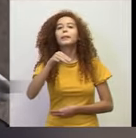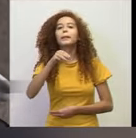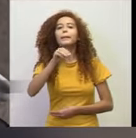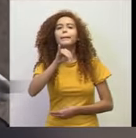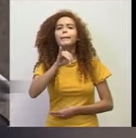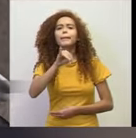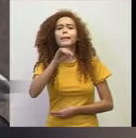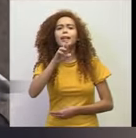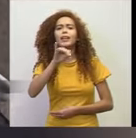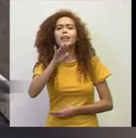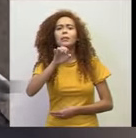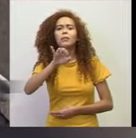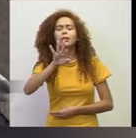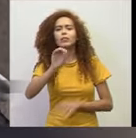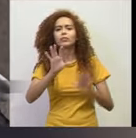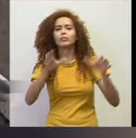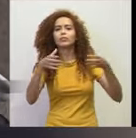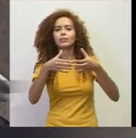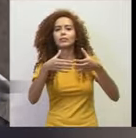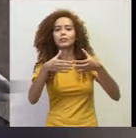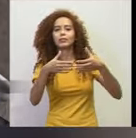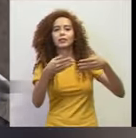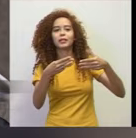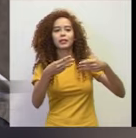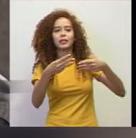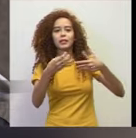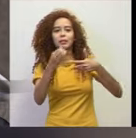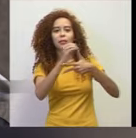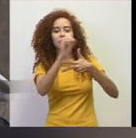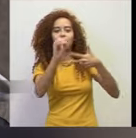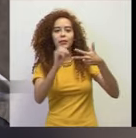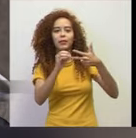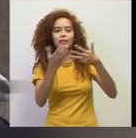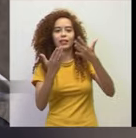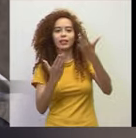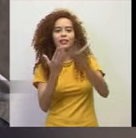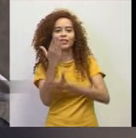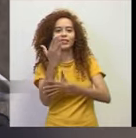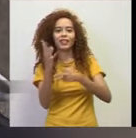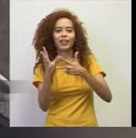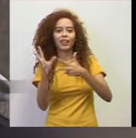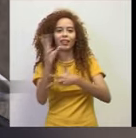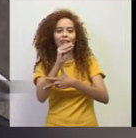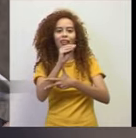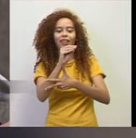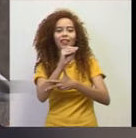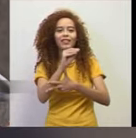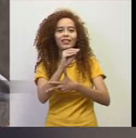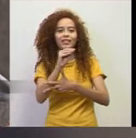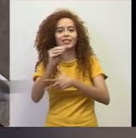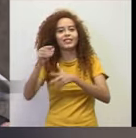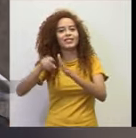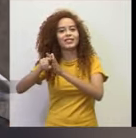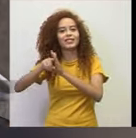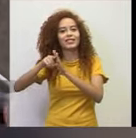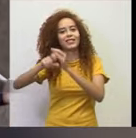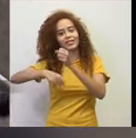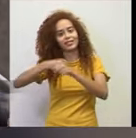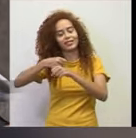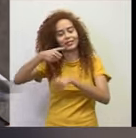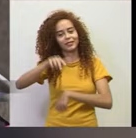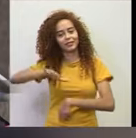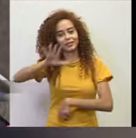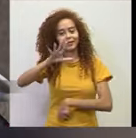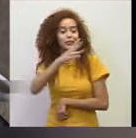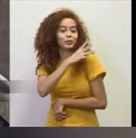integrantes também do MEC, pela prova do Enem, que é o Exame Nacional do Ensino Médio, que foi aplicada no